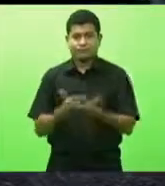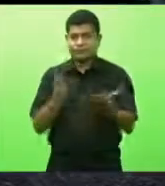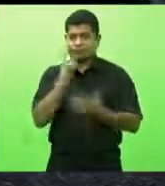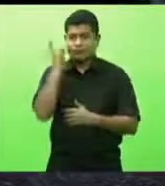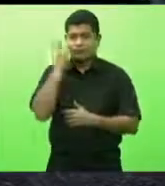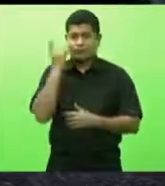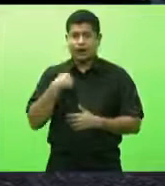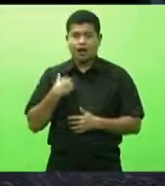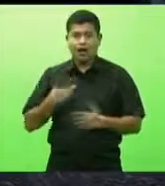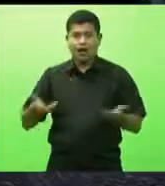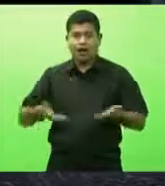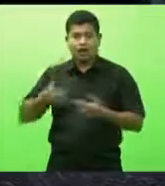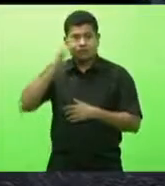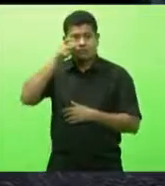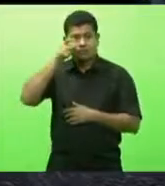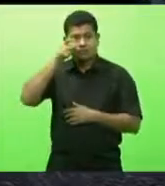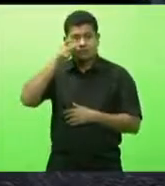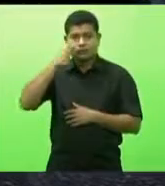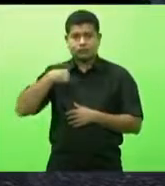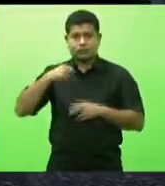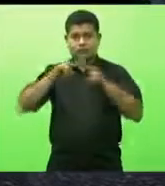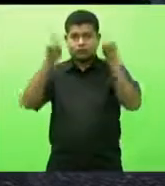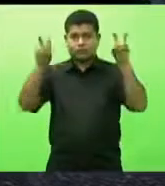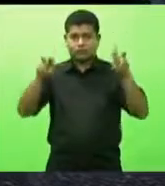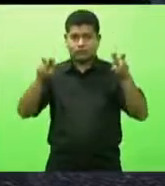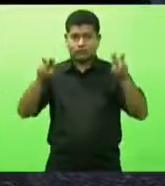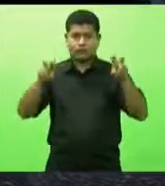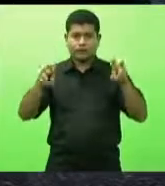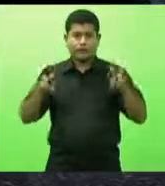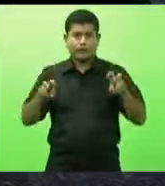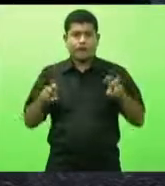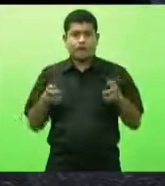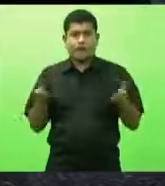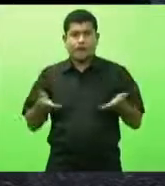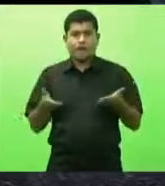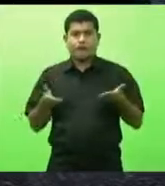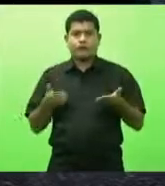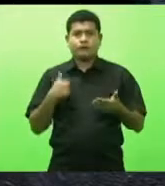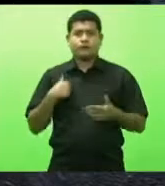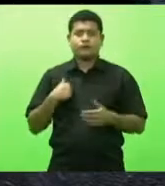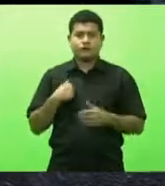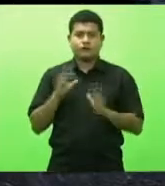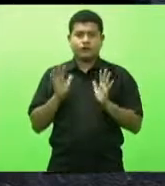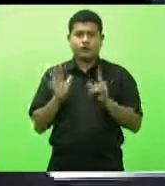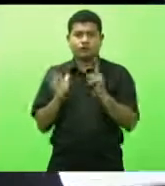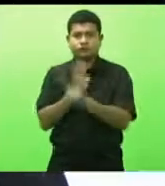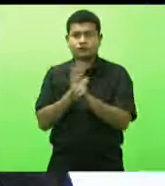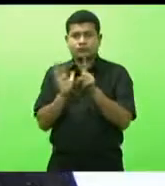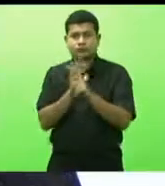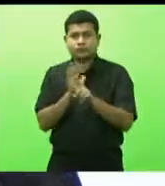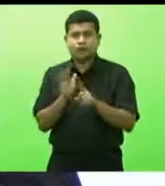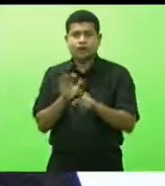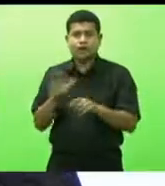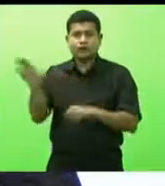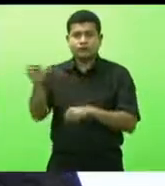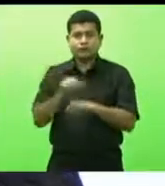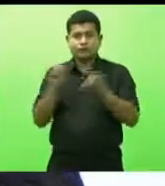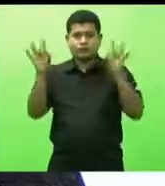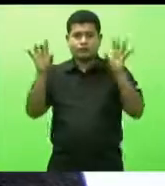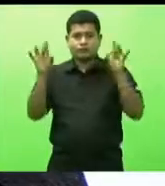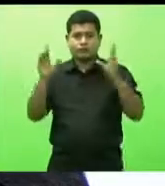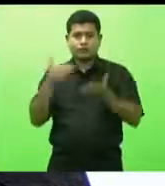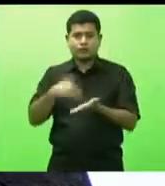é um tema que já fiz um questionamento na sessão especial, na convocação do secretário de saúde, sobre a